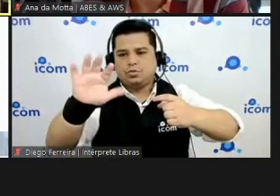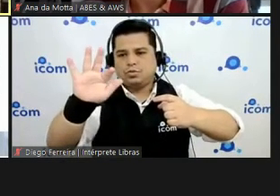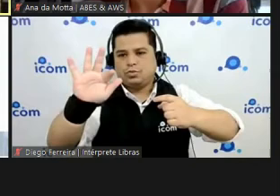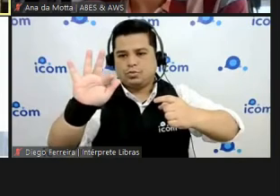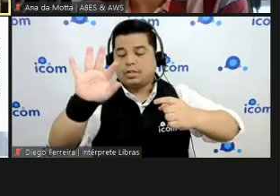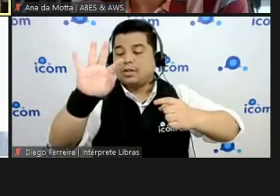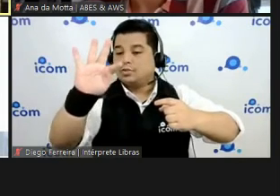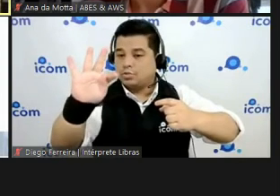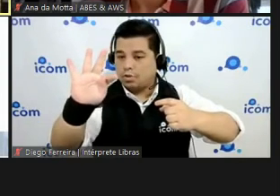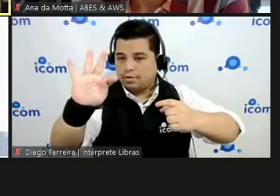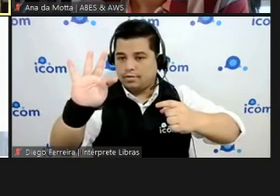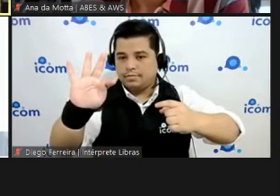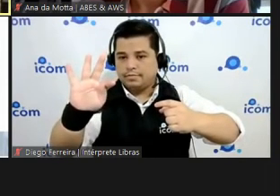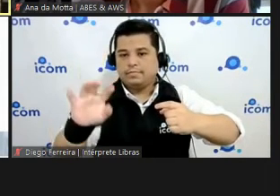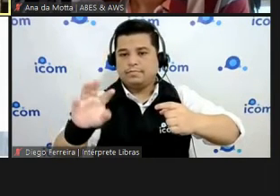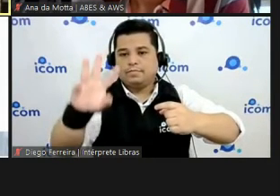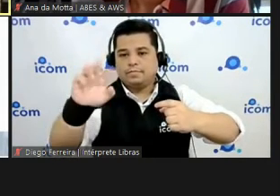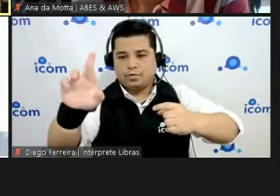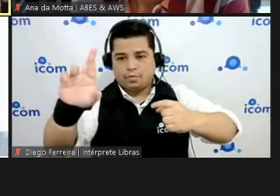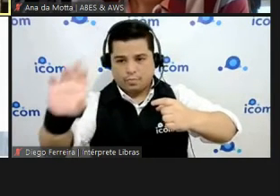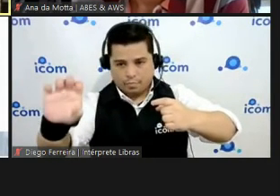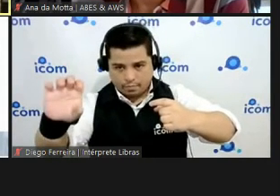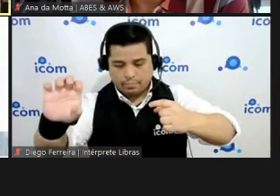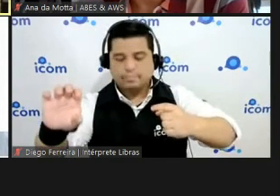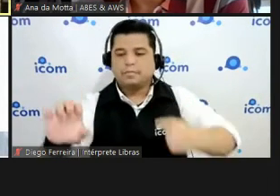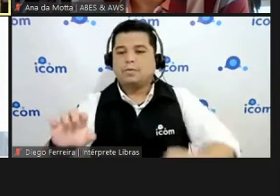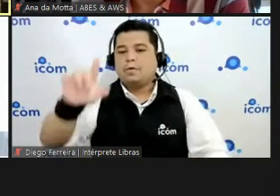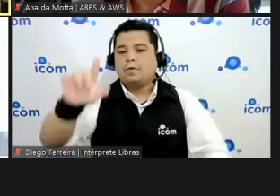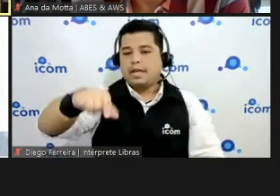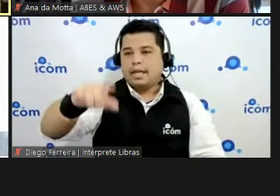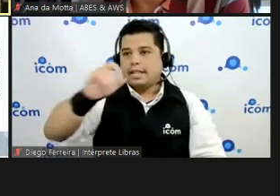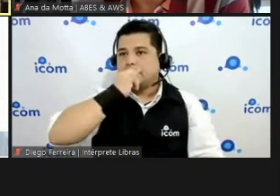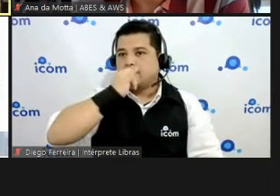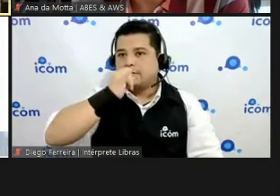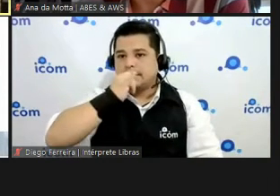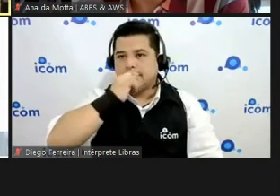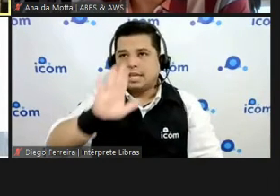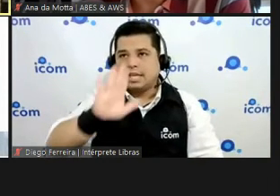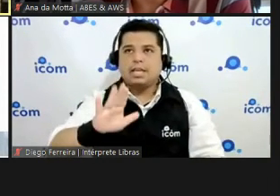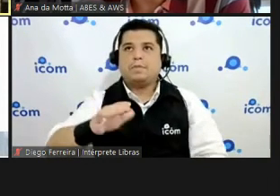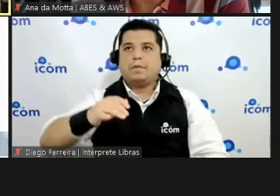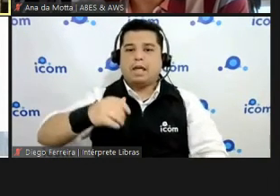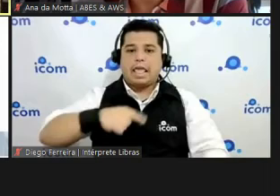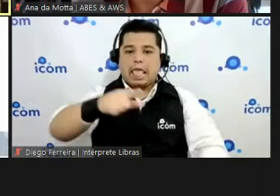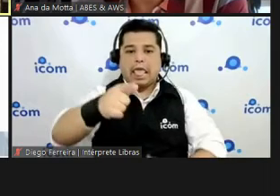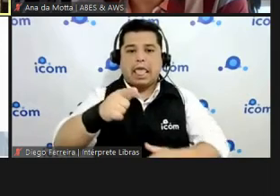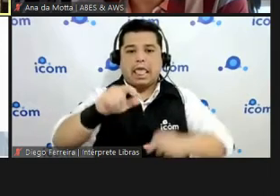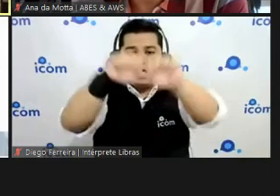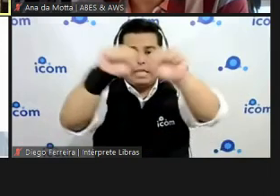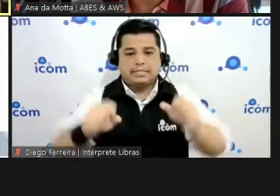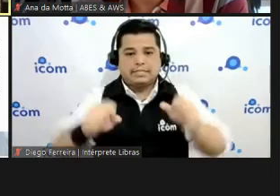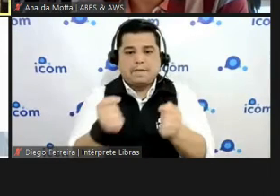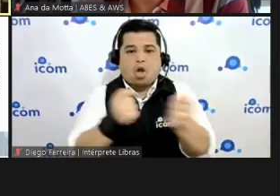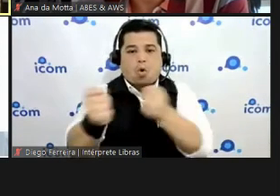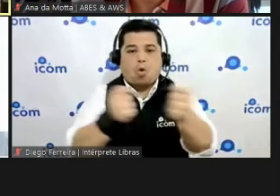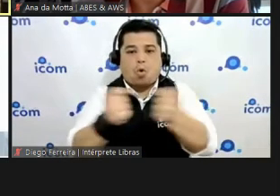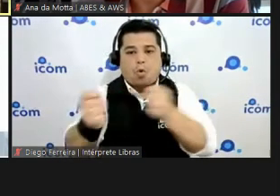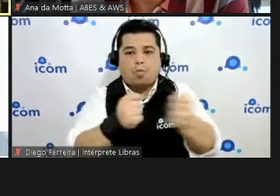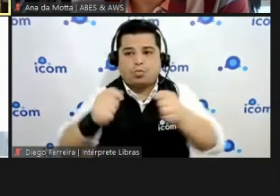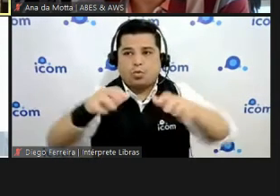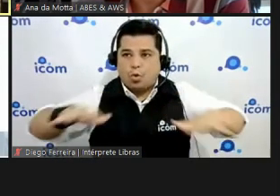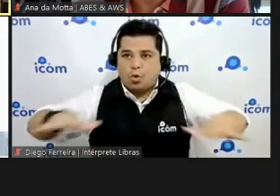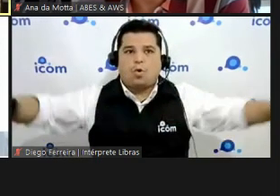mais de um sensor de movimento ele desliga automaticamente ele controla a temperatura da sala fica